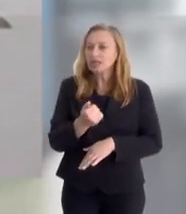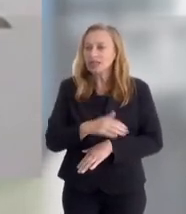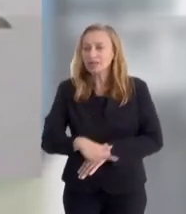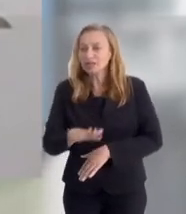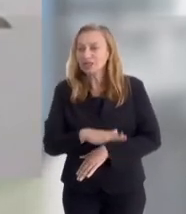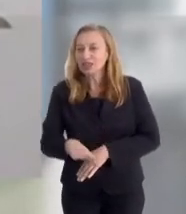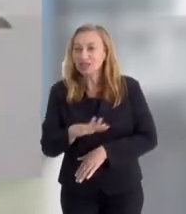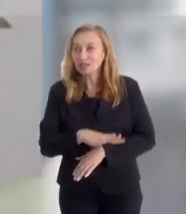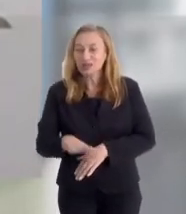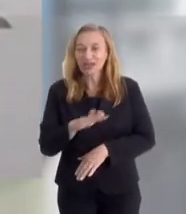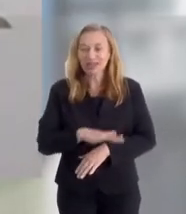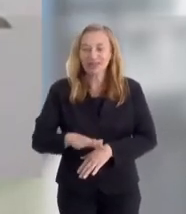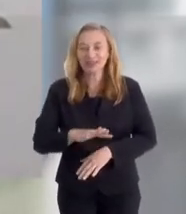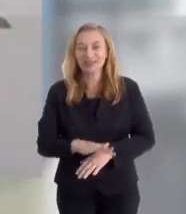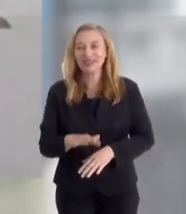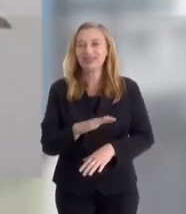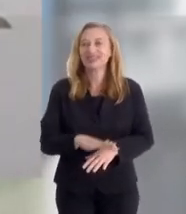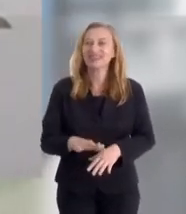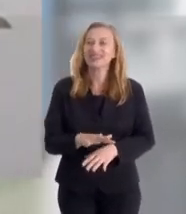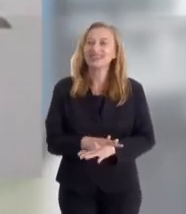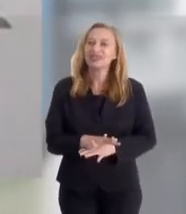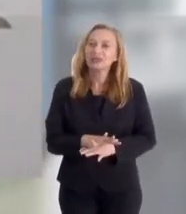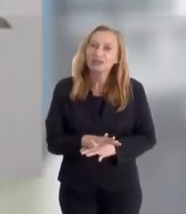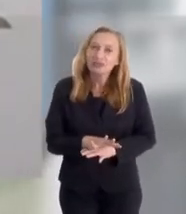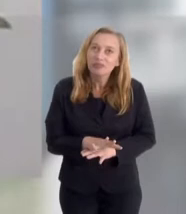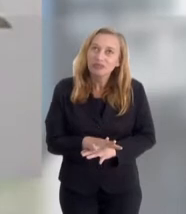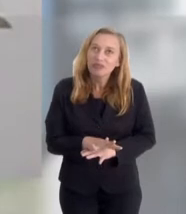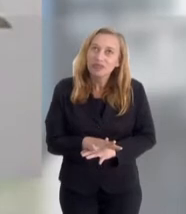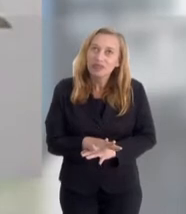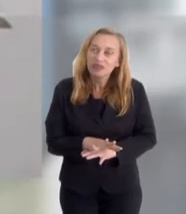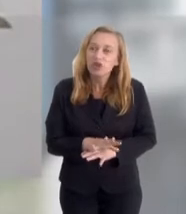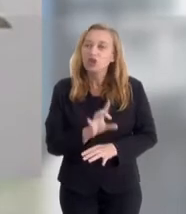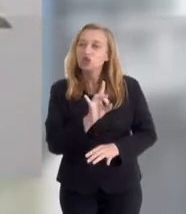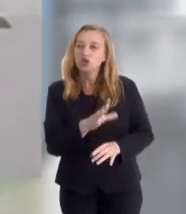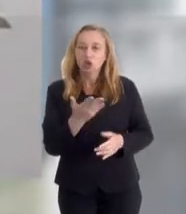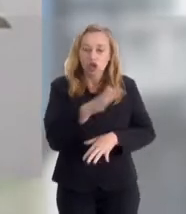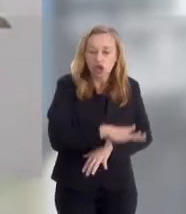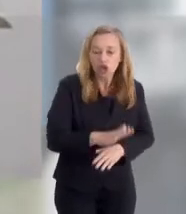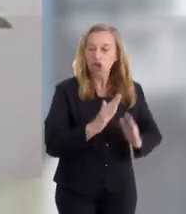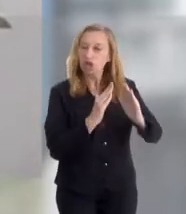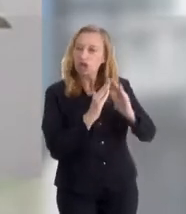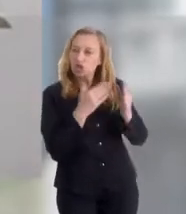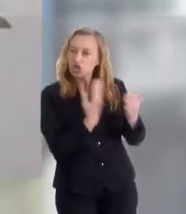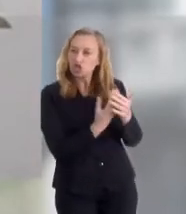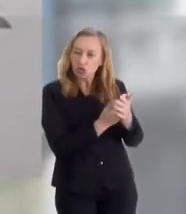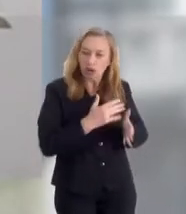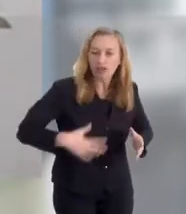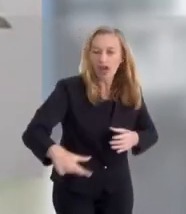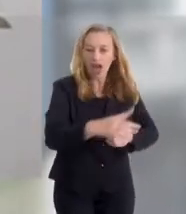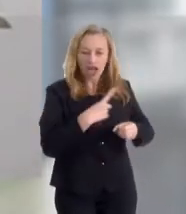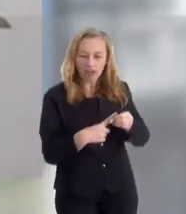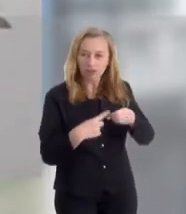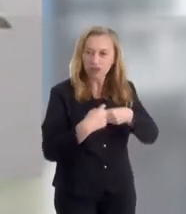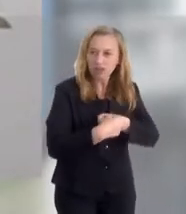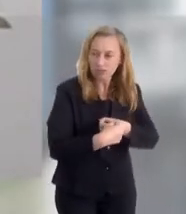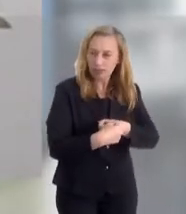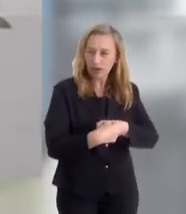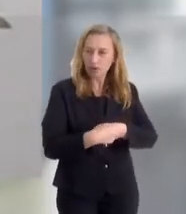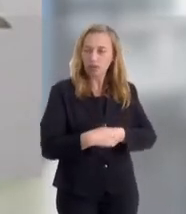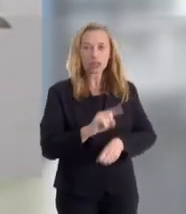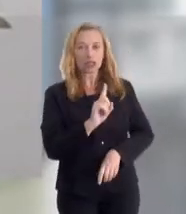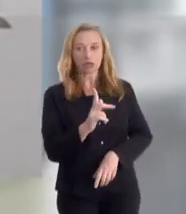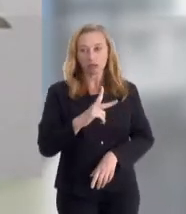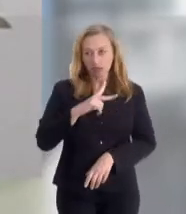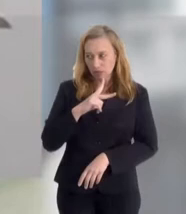do Rio de Janeiro, da rede municipal, importante frisar isso, a gente só considerou escolas da rede municipal, não pegamos